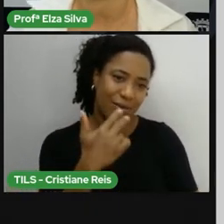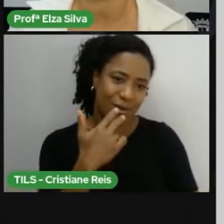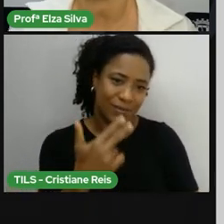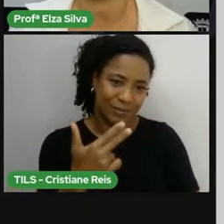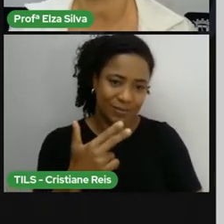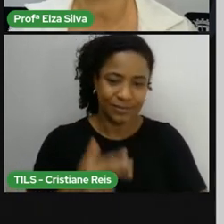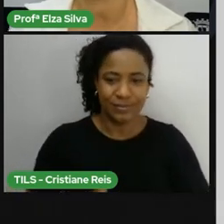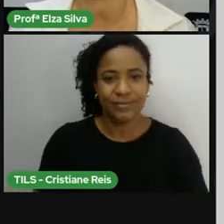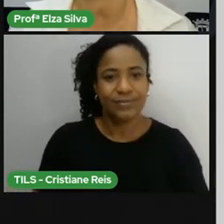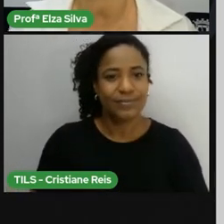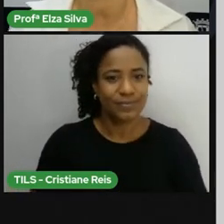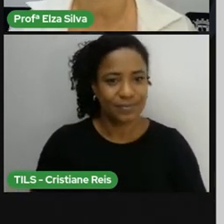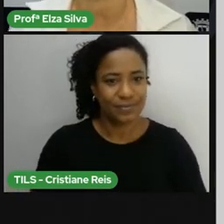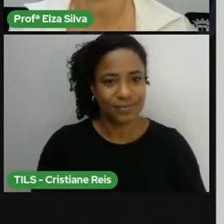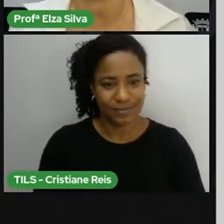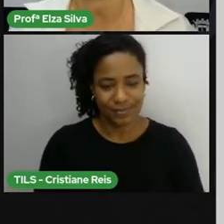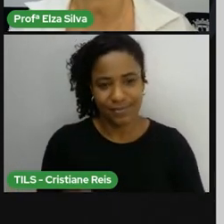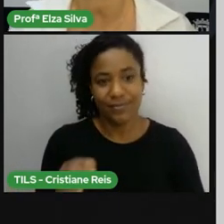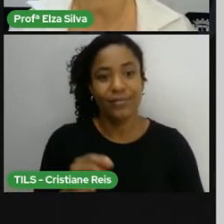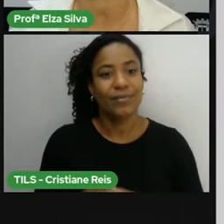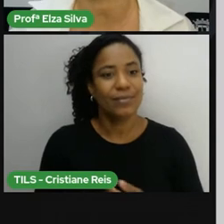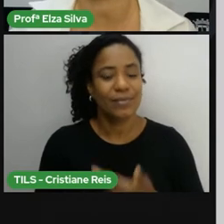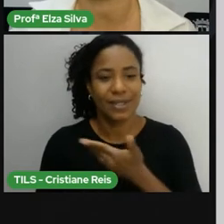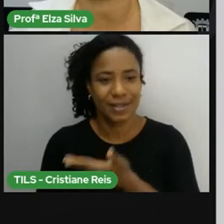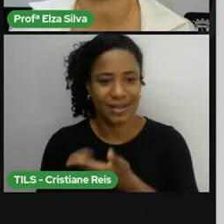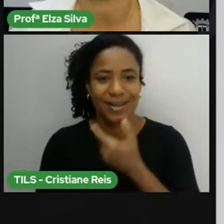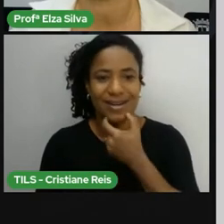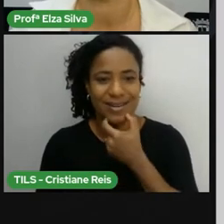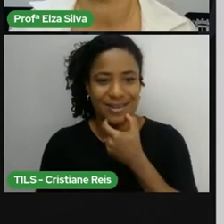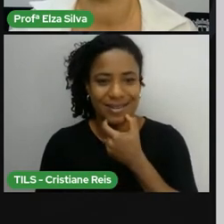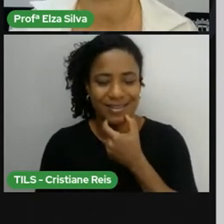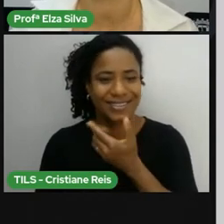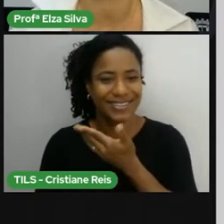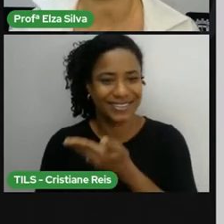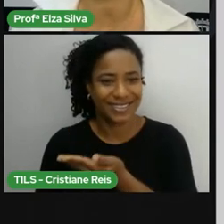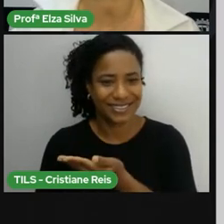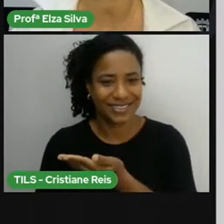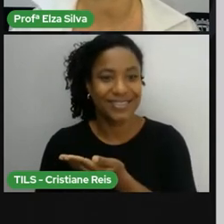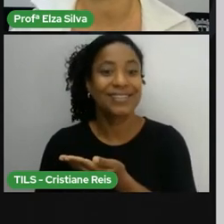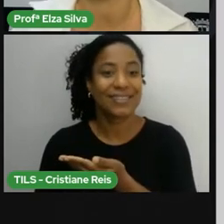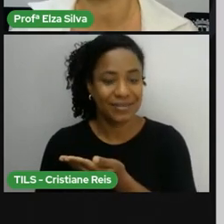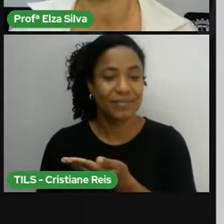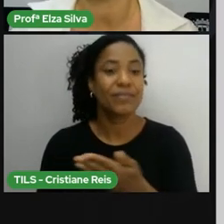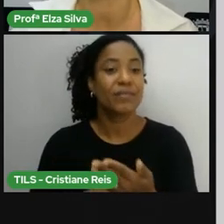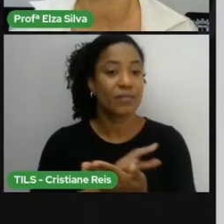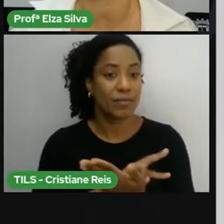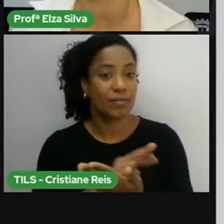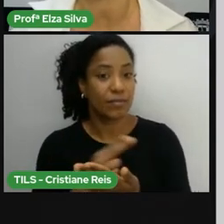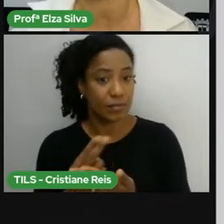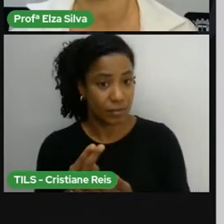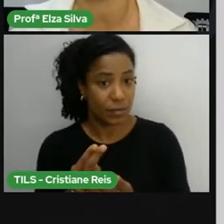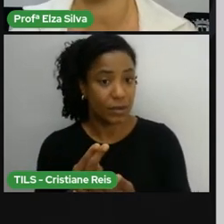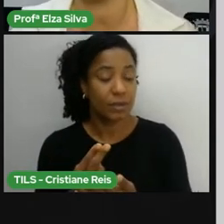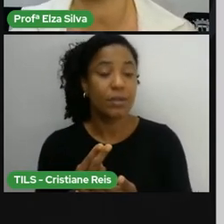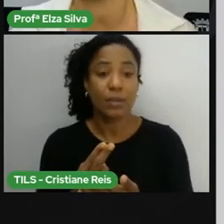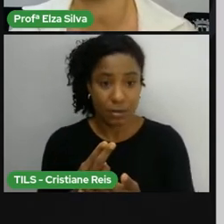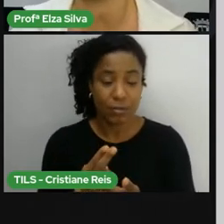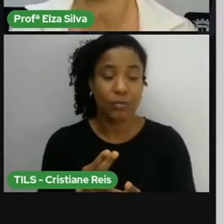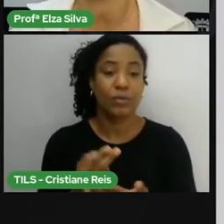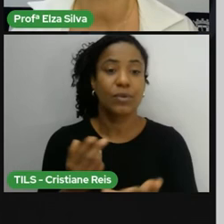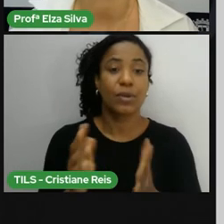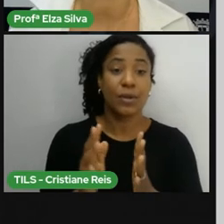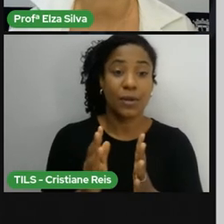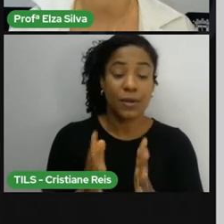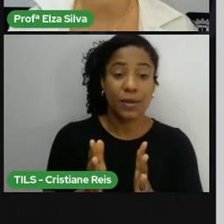Each tribe had a different name language and costumers. Então, cada tribo, quando Colombo chegou na América do